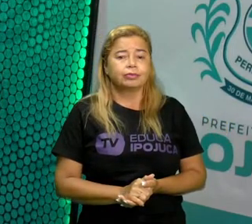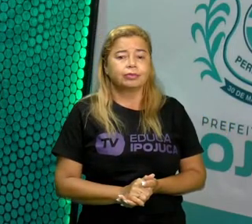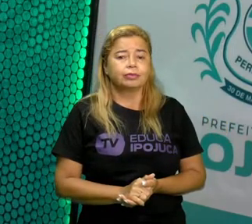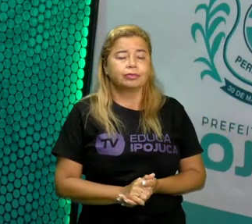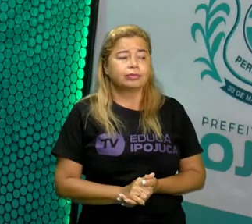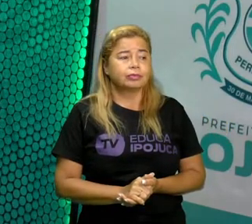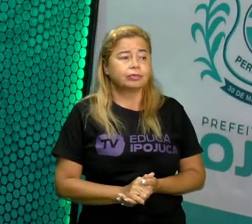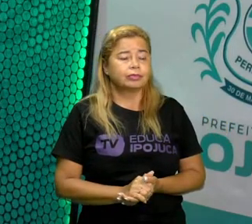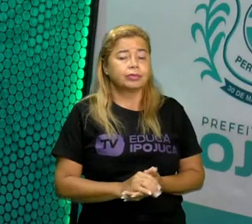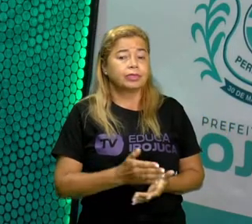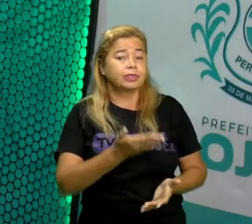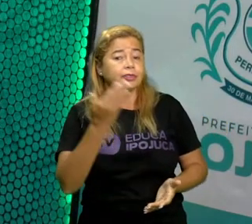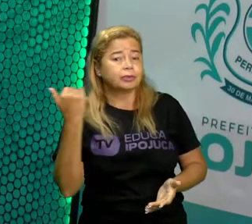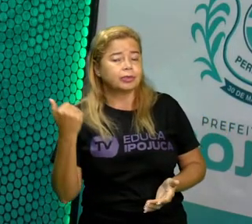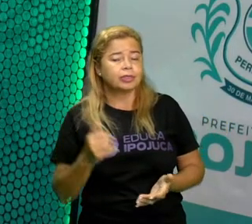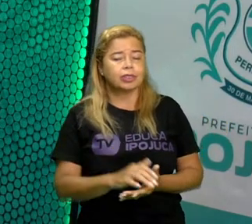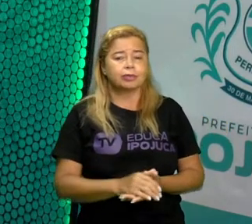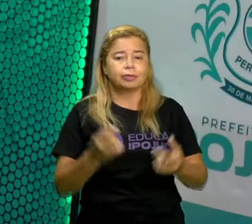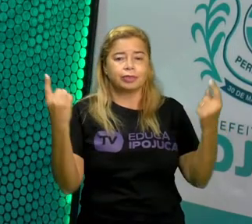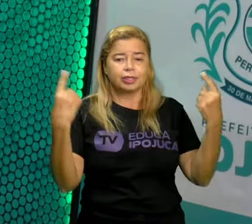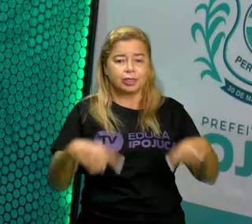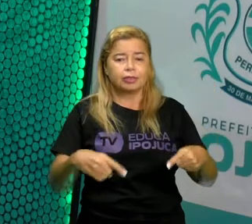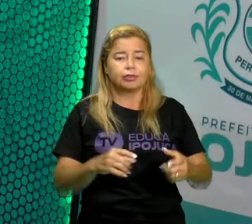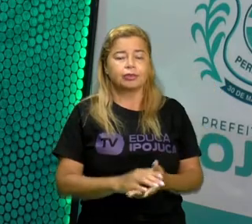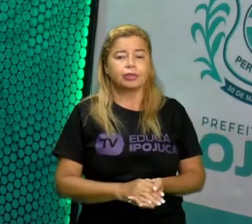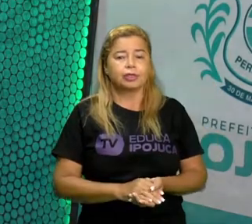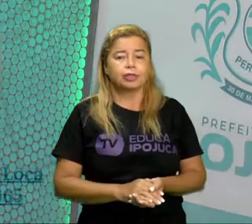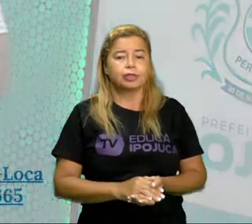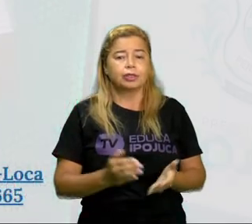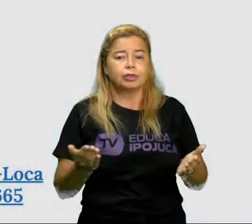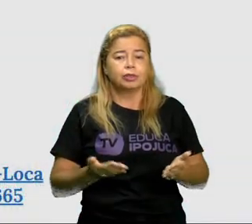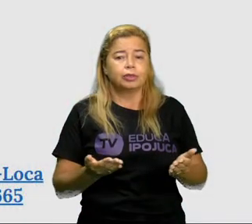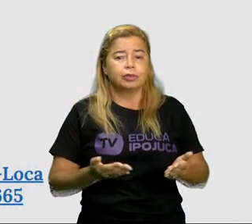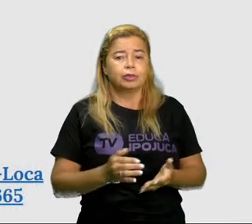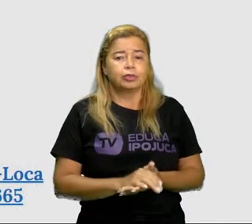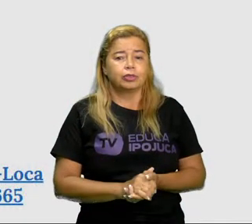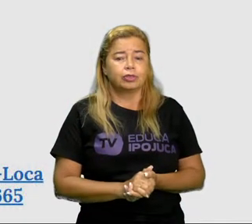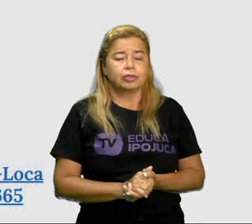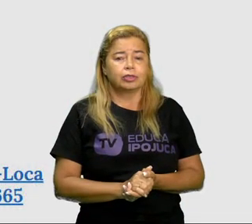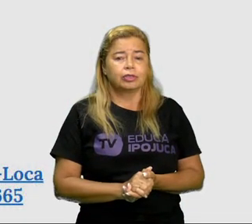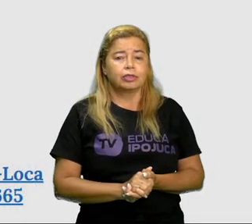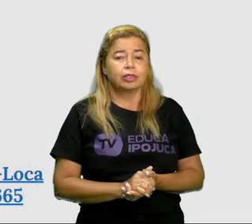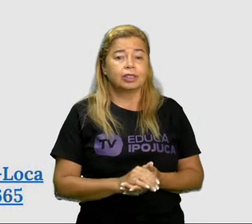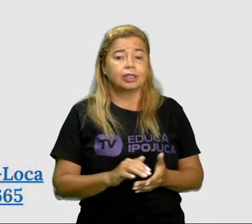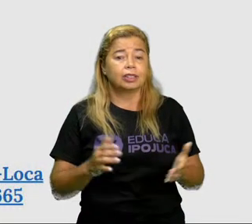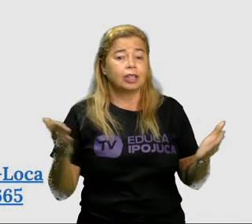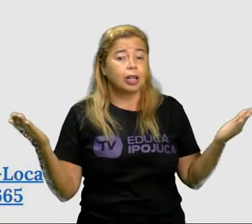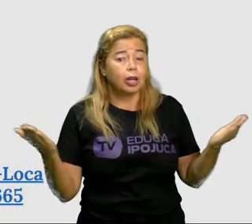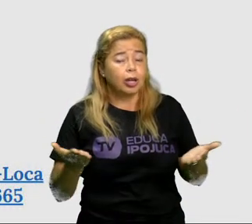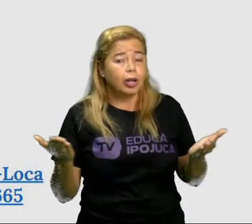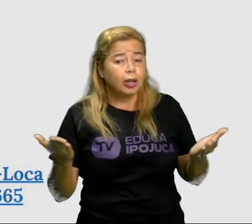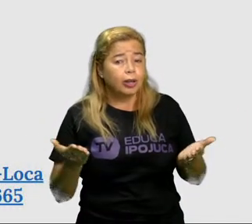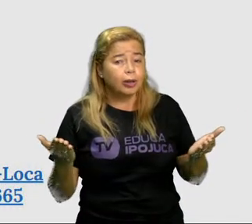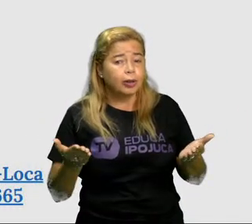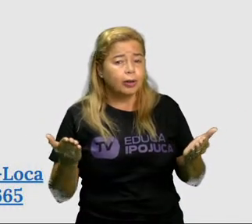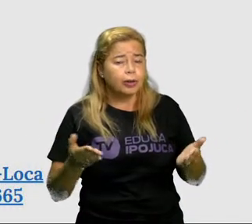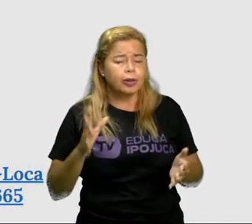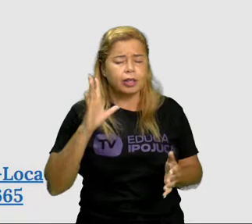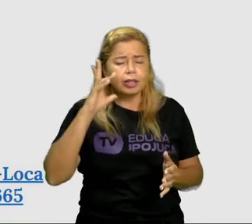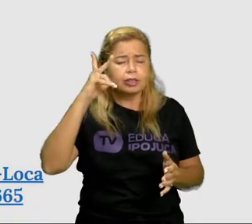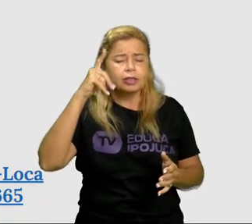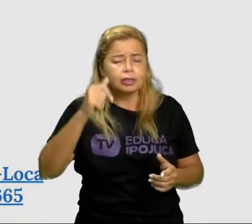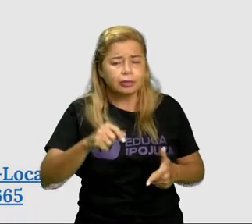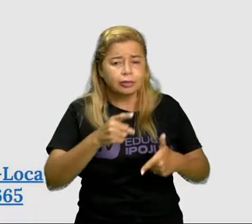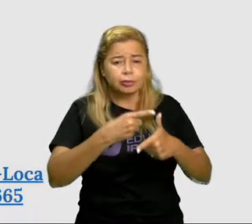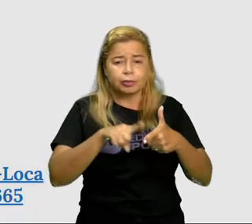Então, vamos lá. Nosso desafio de hoje é o seguinte. É hora de solucionar o problema.